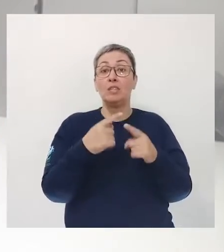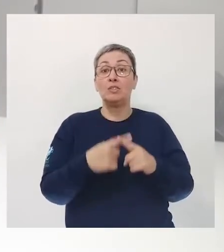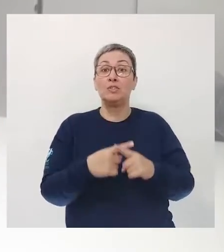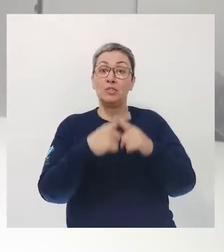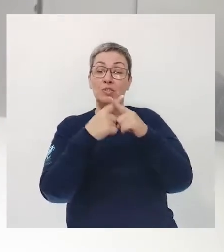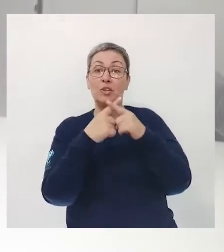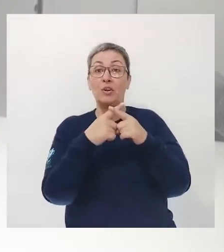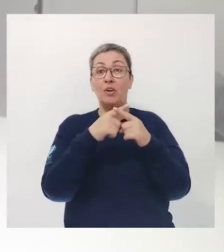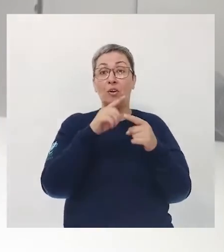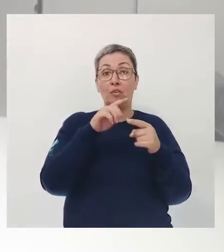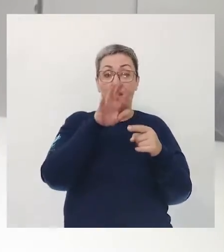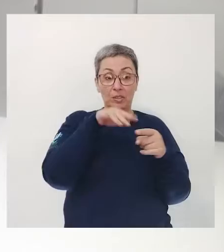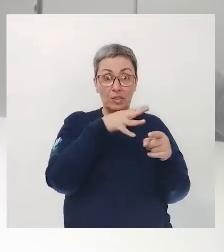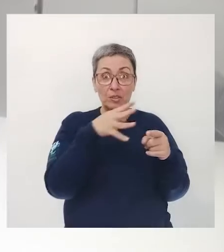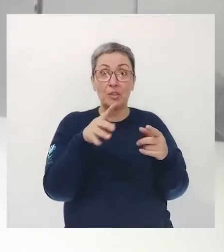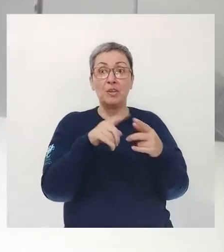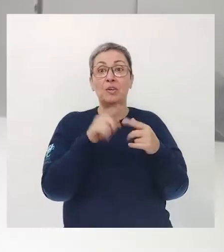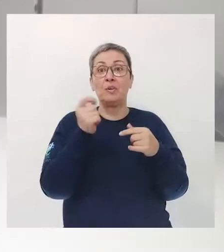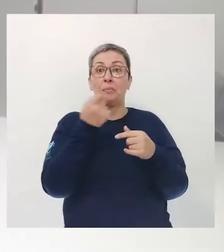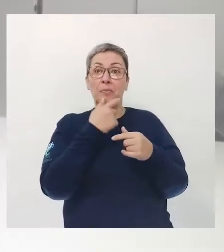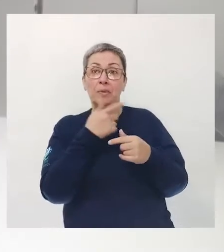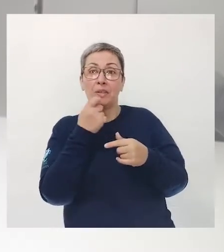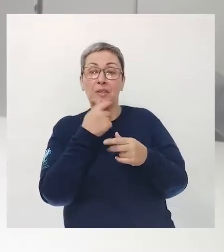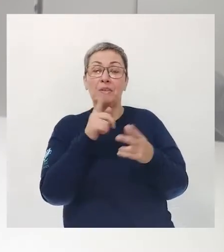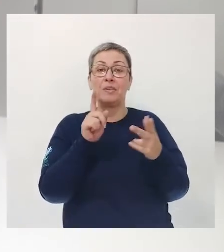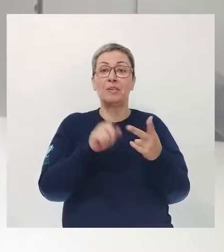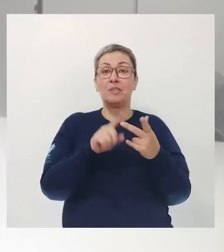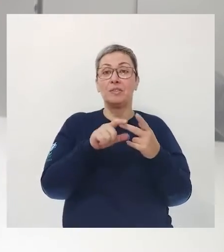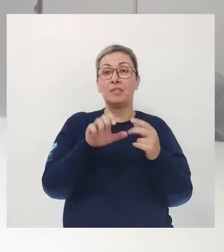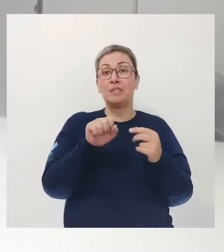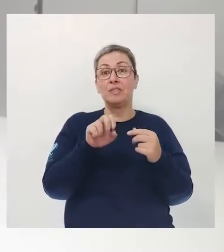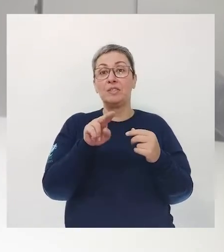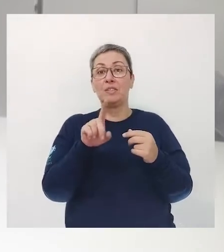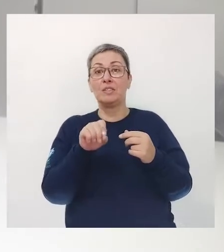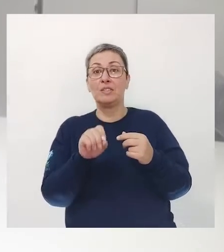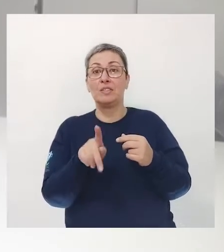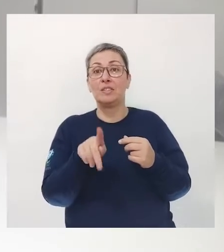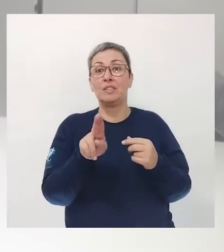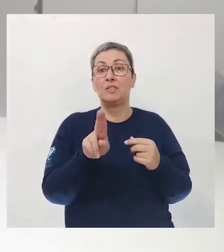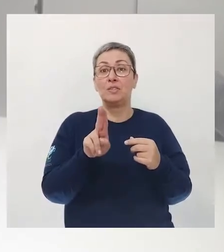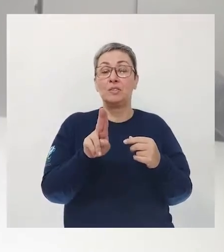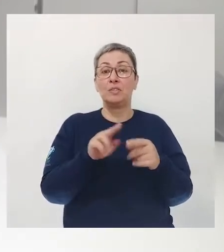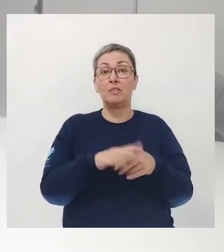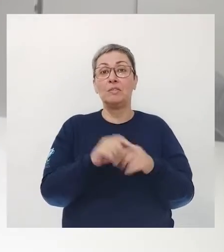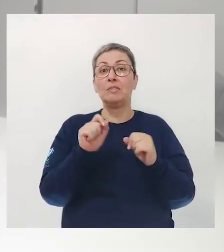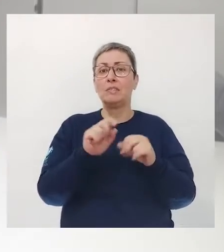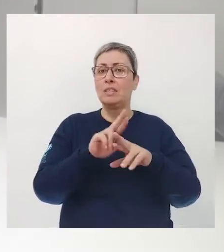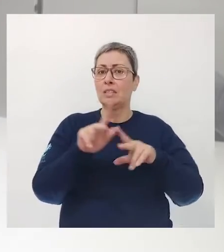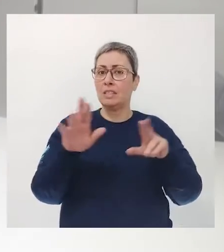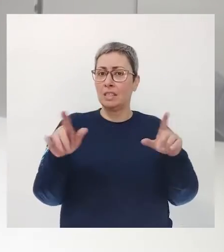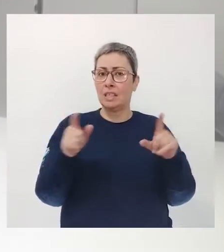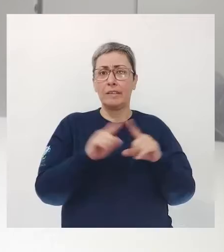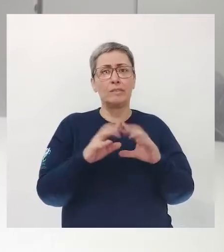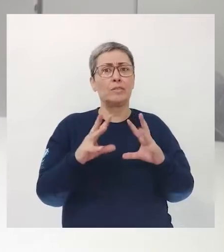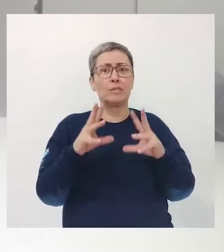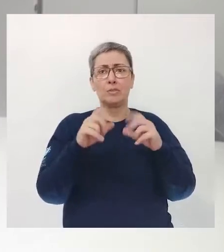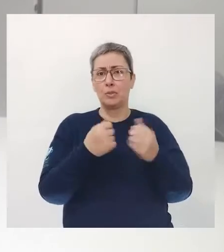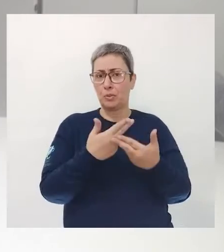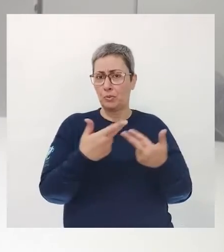jogos, as cruzadinhas, por exemplo, charadas, sudoku, enfim. Essas coisas são